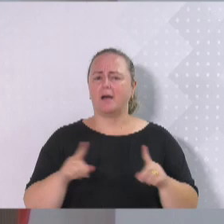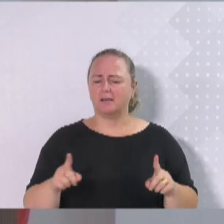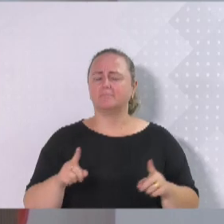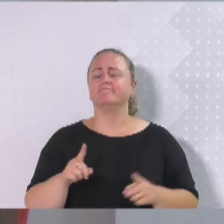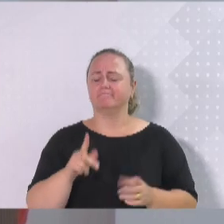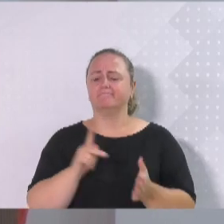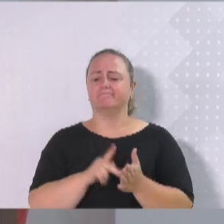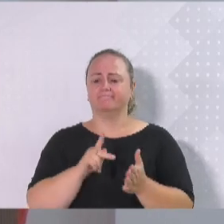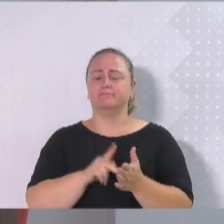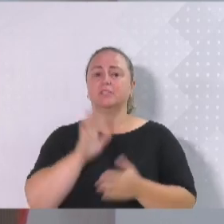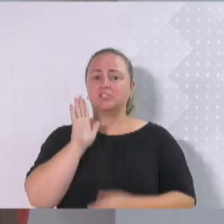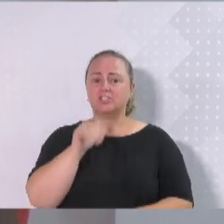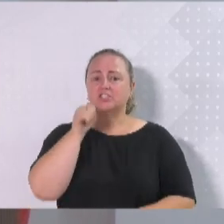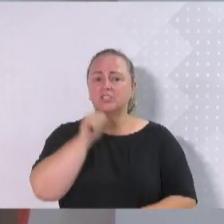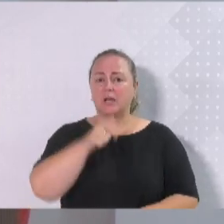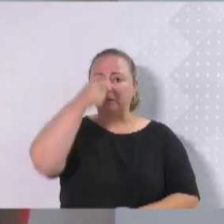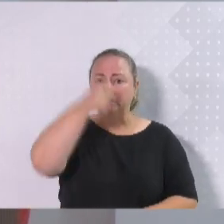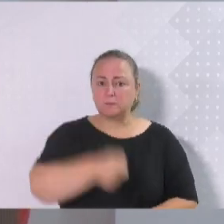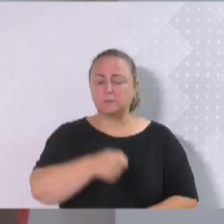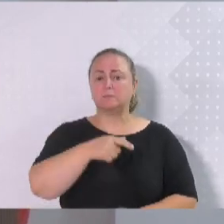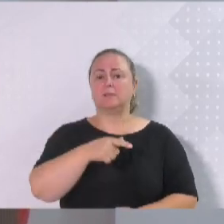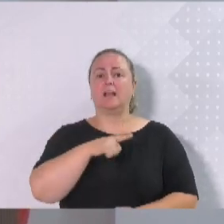protetiva em 2022.